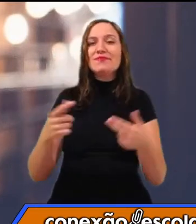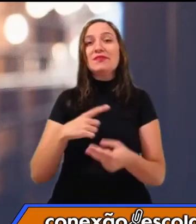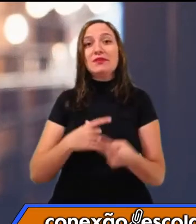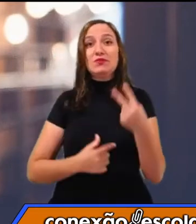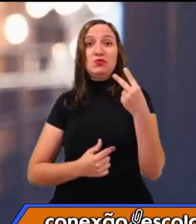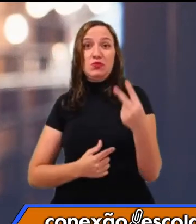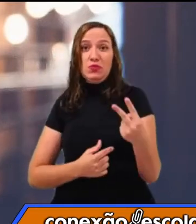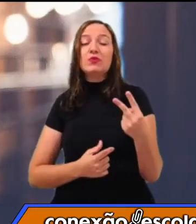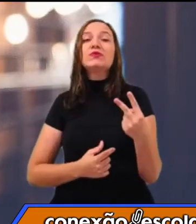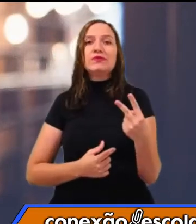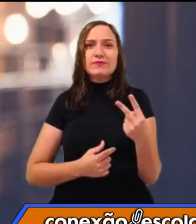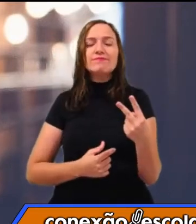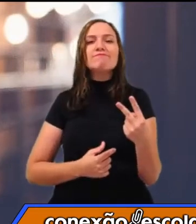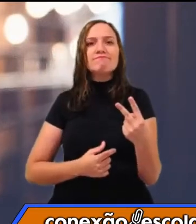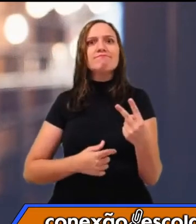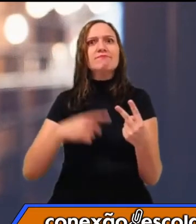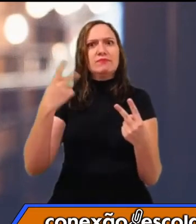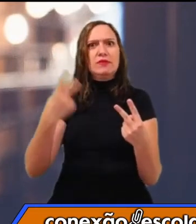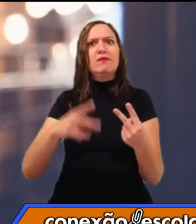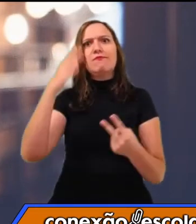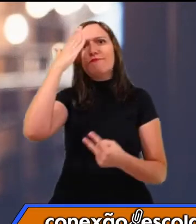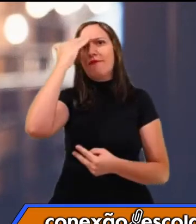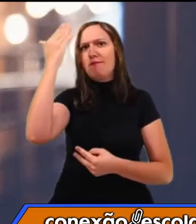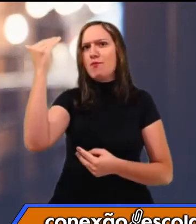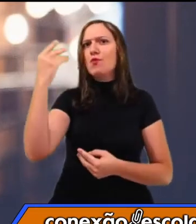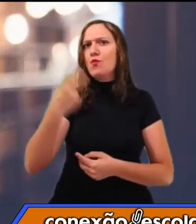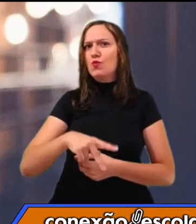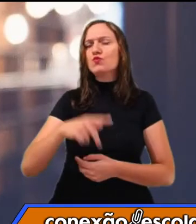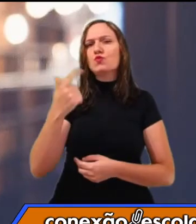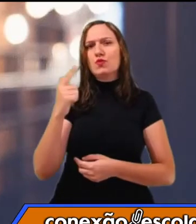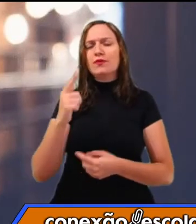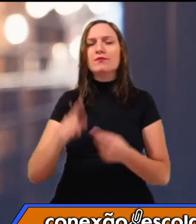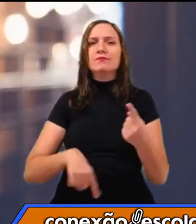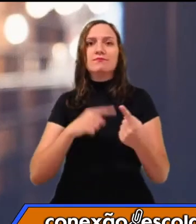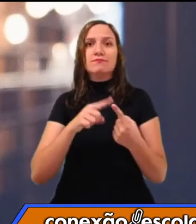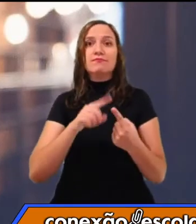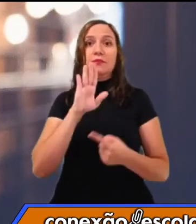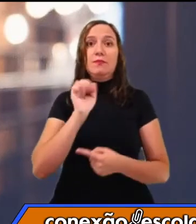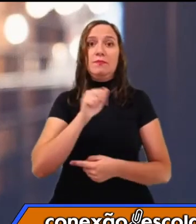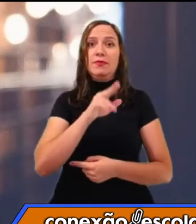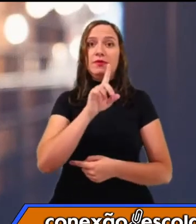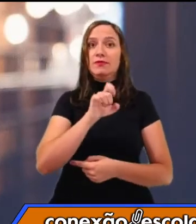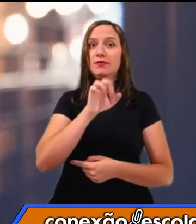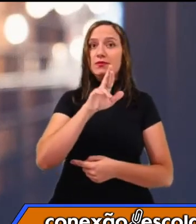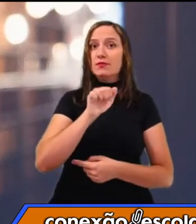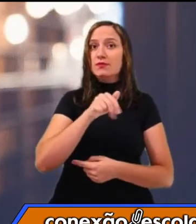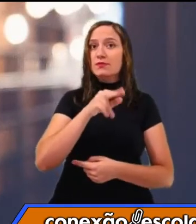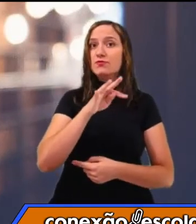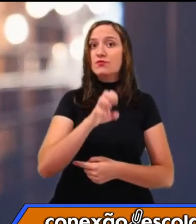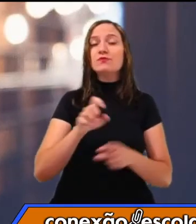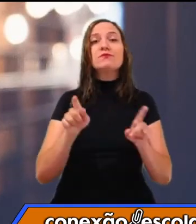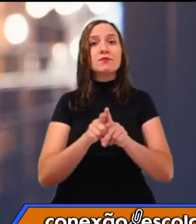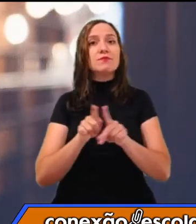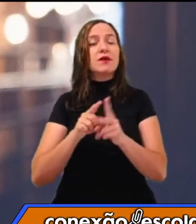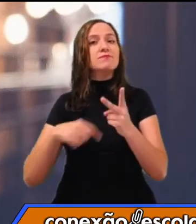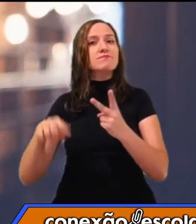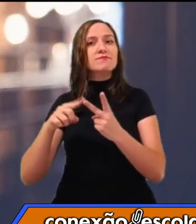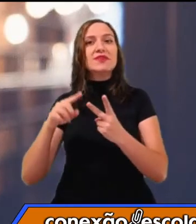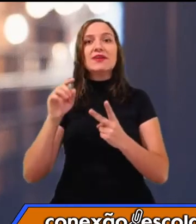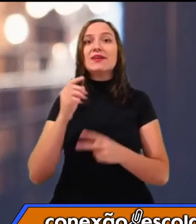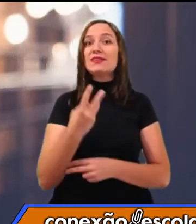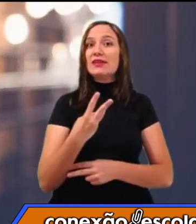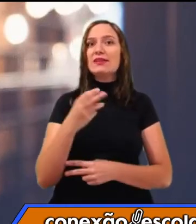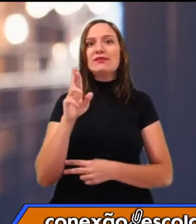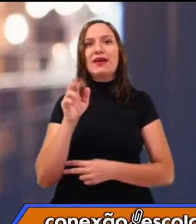Dois monumentos bastante conhecidos aqui de Goiânia, né? O Monumento do Bandeirante e o Monumento das Três Raças na Praça